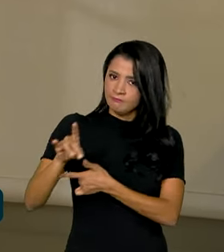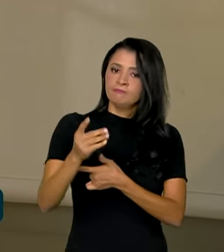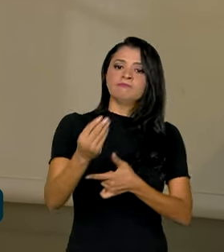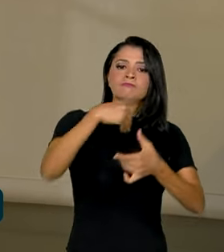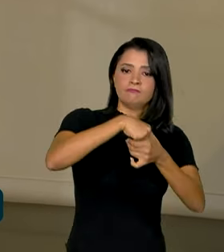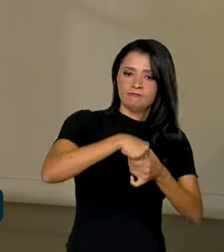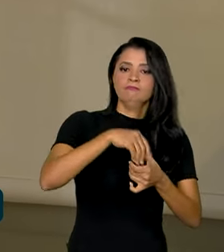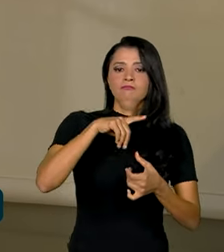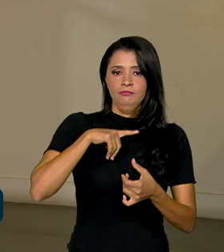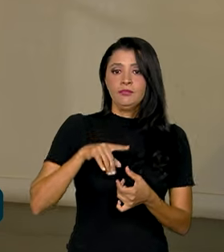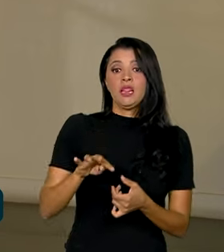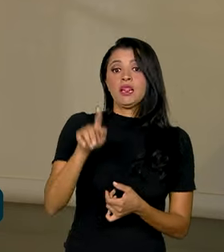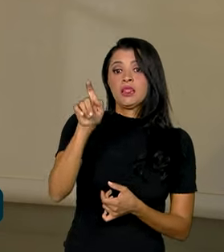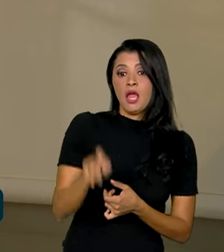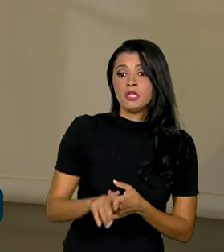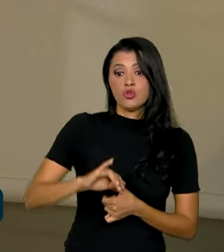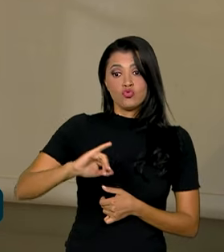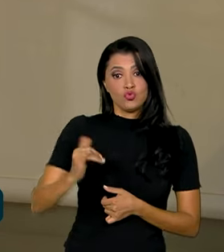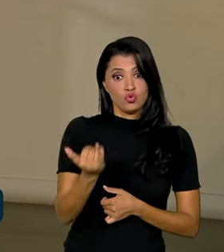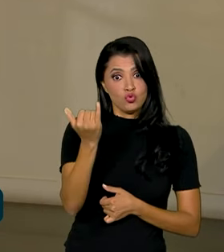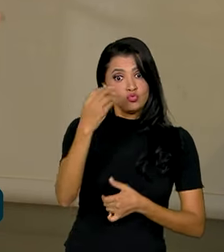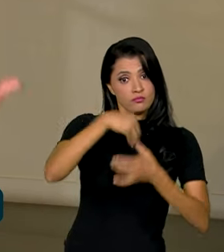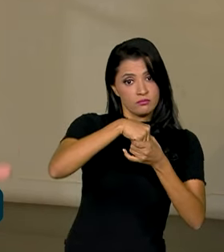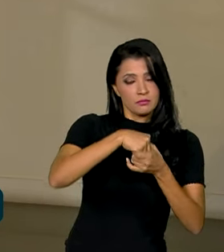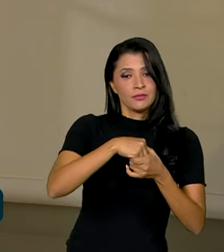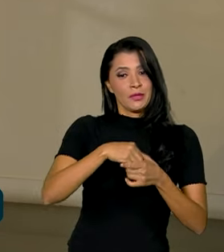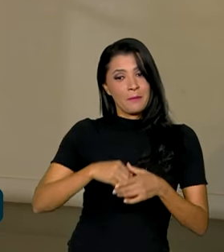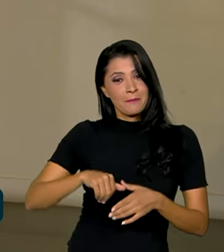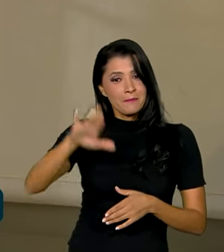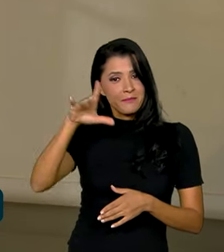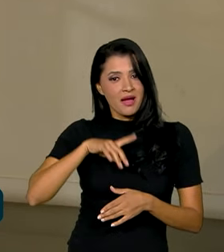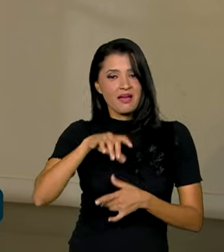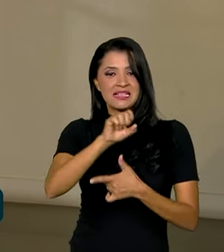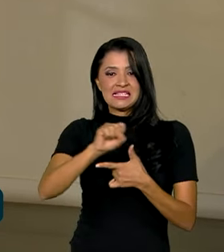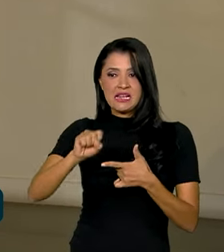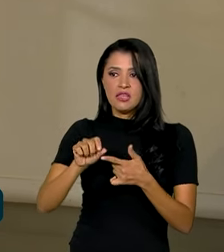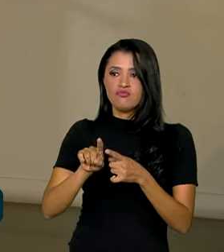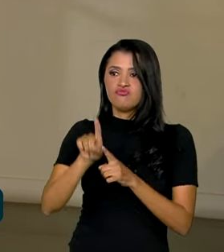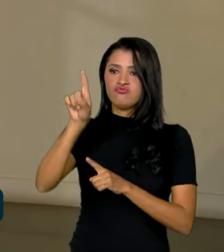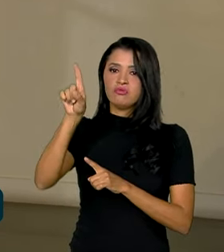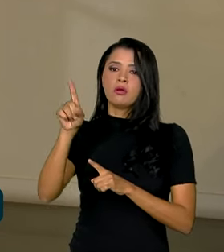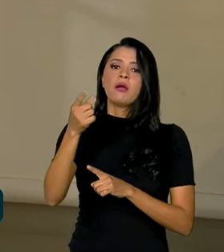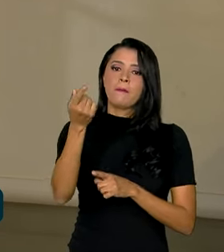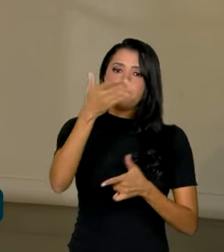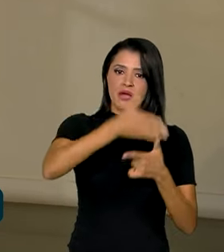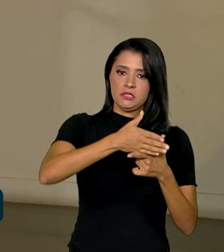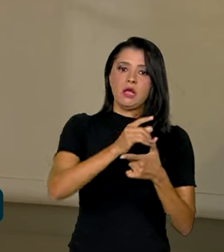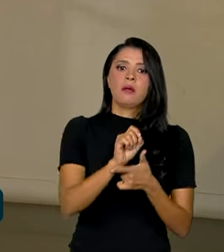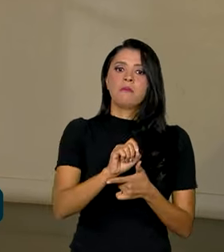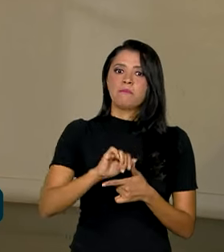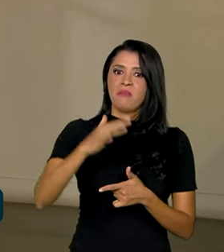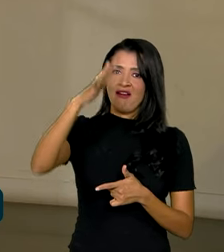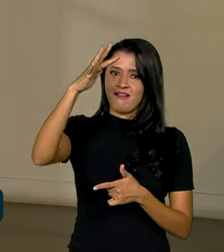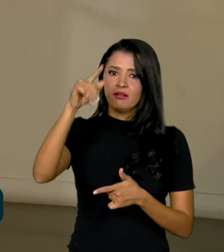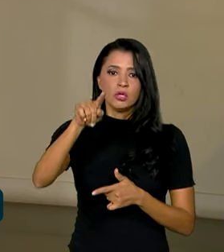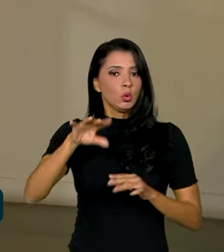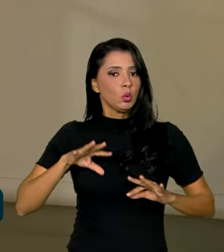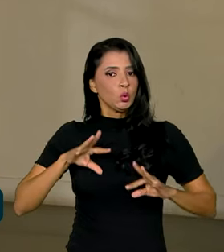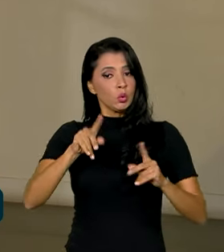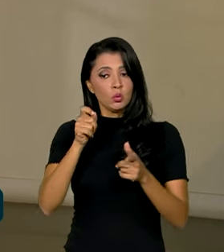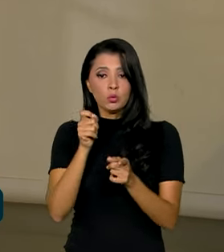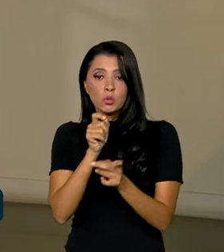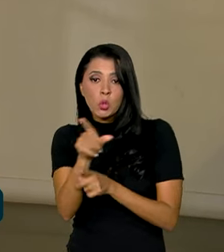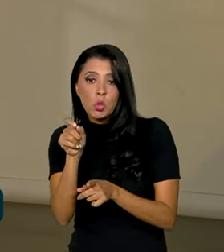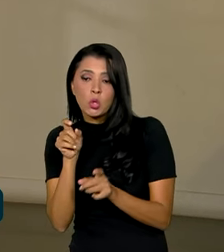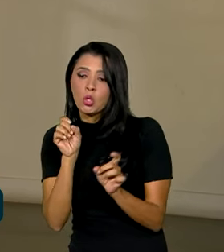embutido esse preço, os juros. Então, quanto mais alta a Selic, maior o valor da parcela. Isso vale pra tudo que a gente consome,